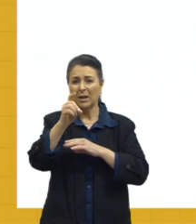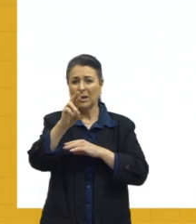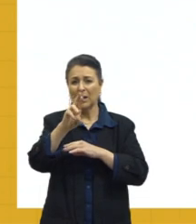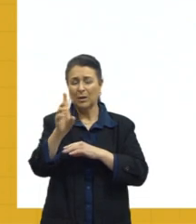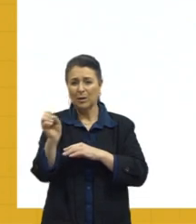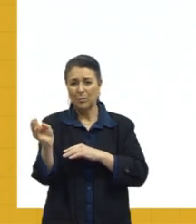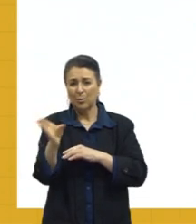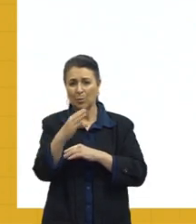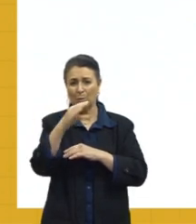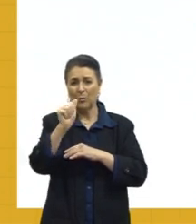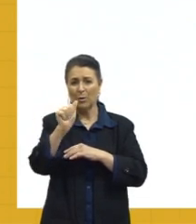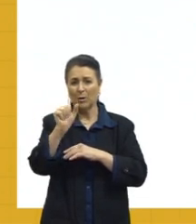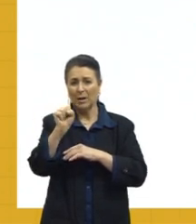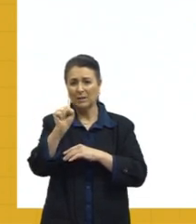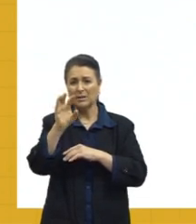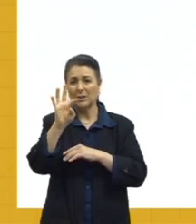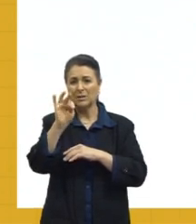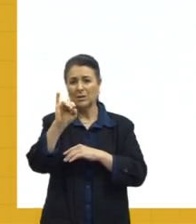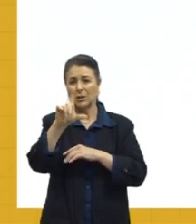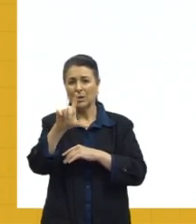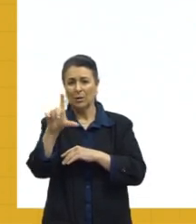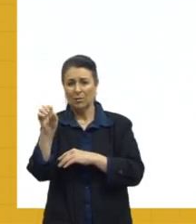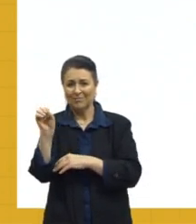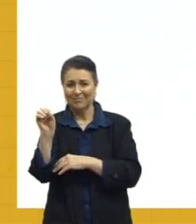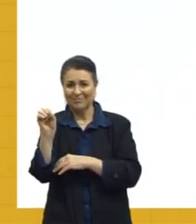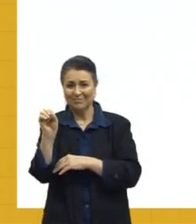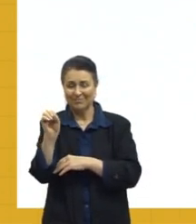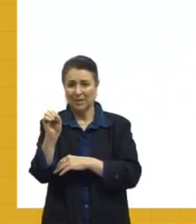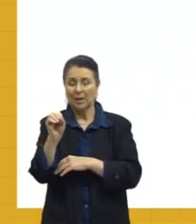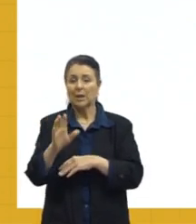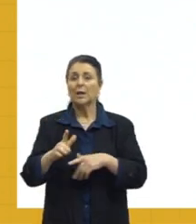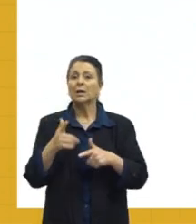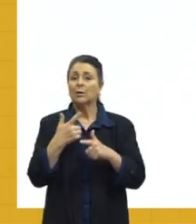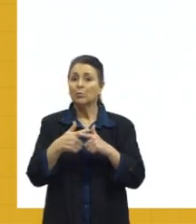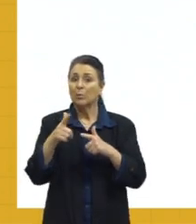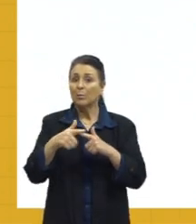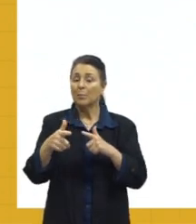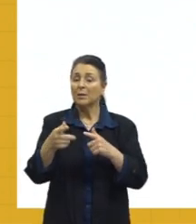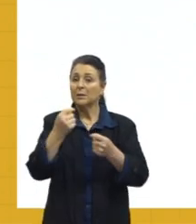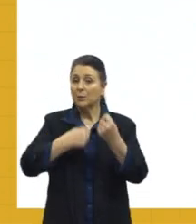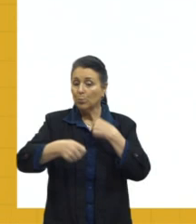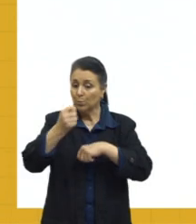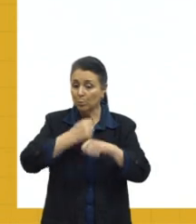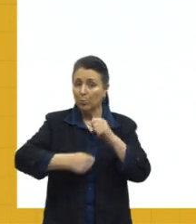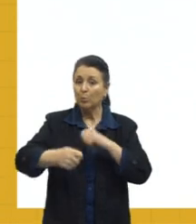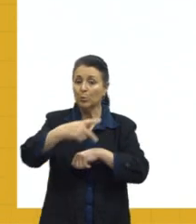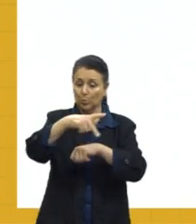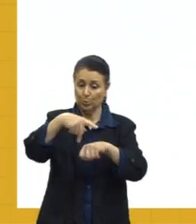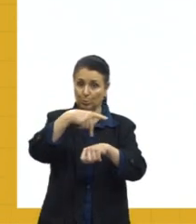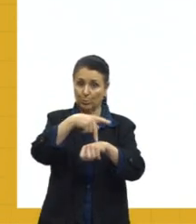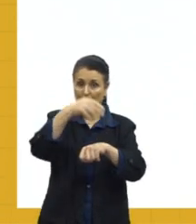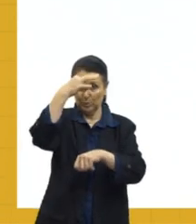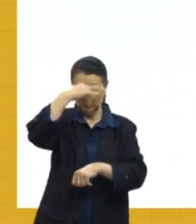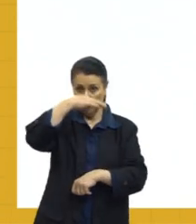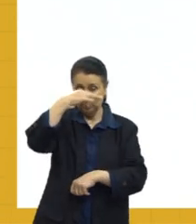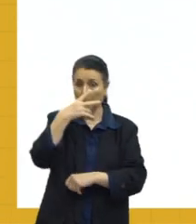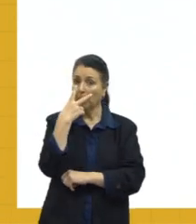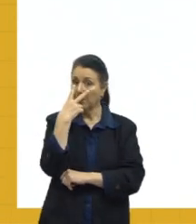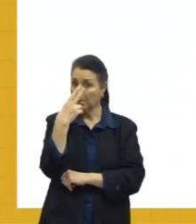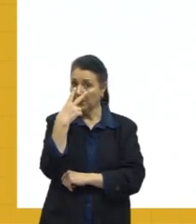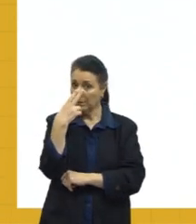ainda está no poder. E aí, o que nós temos aí, justamente? Os problemas econômicos que o Peru enfrenta são muito parecidos com o que